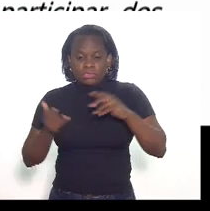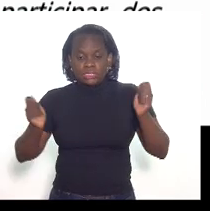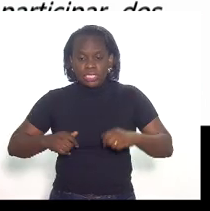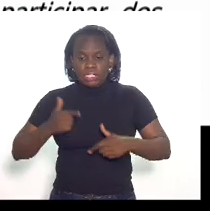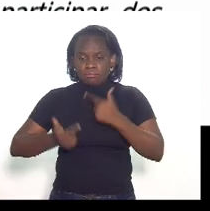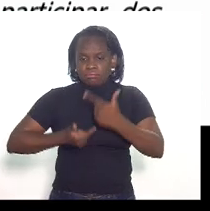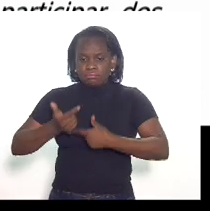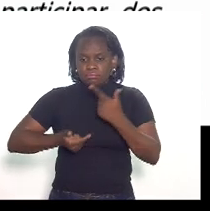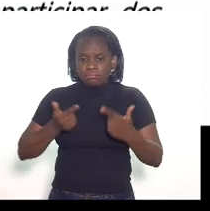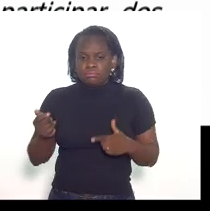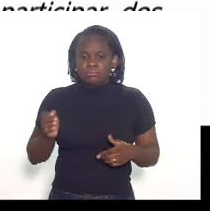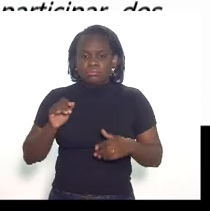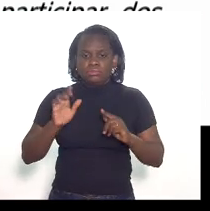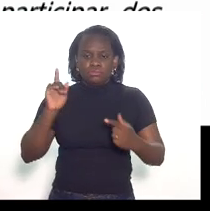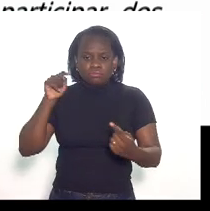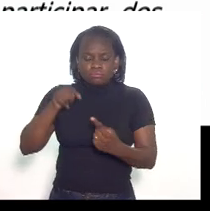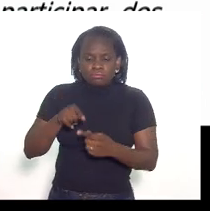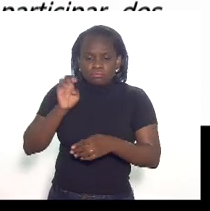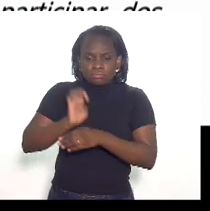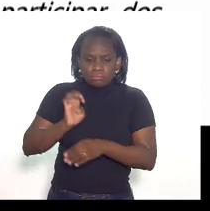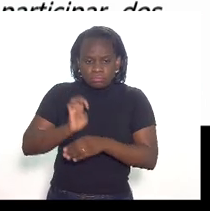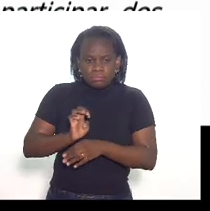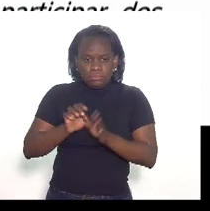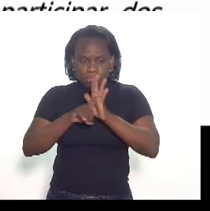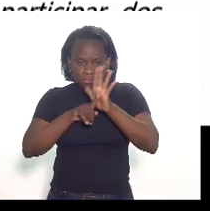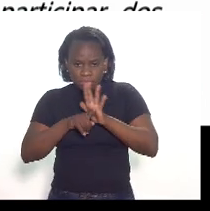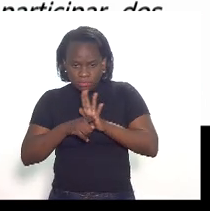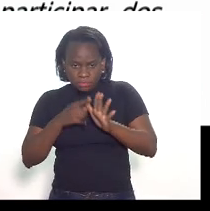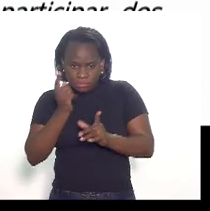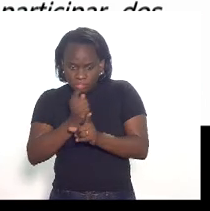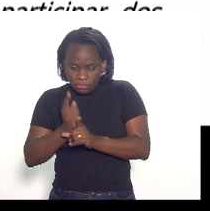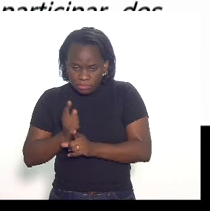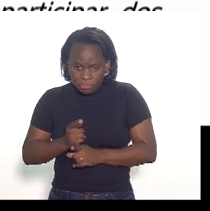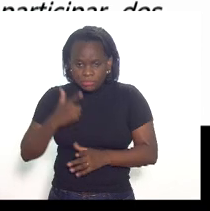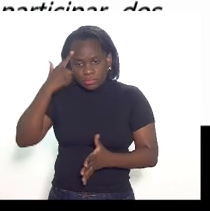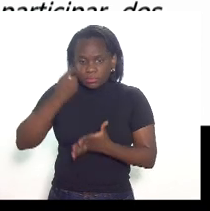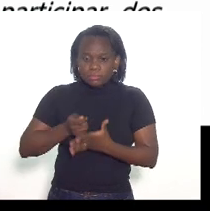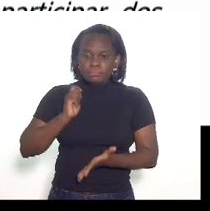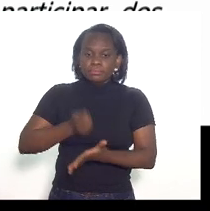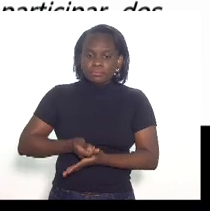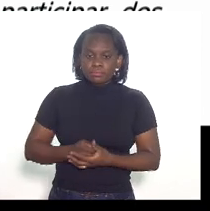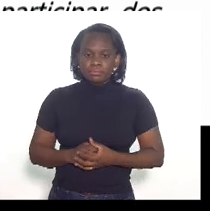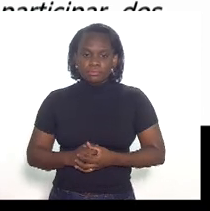função estatal de fiscalizar apurar e definir o seu pagamento